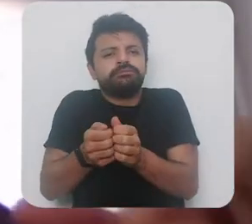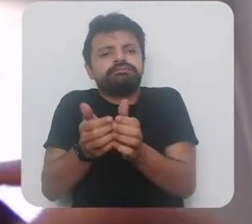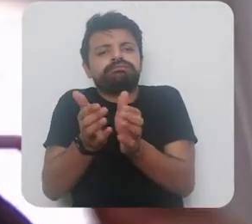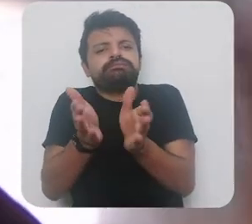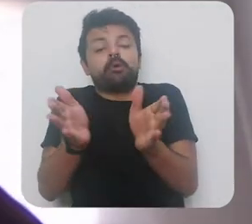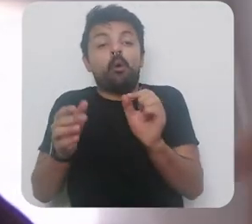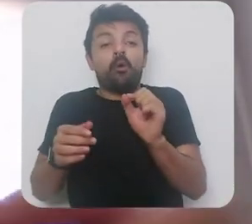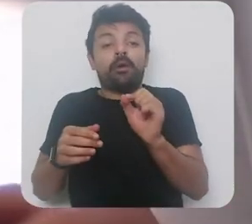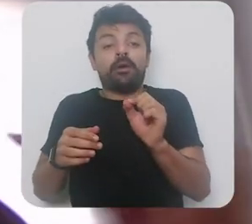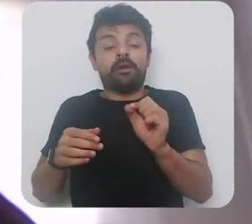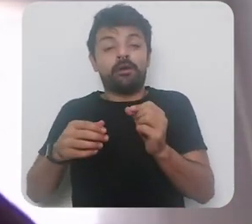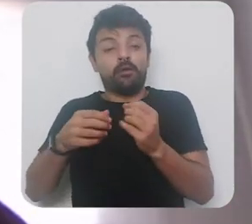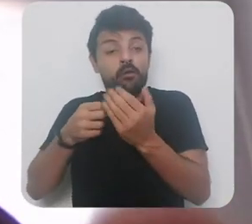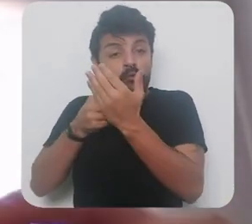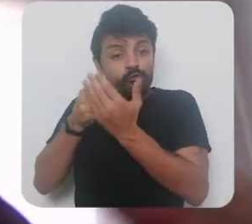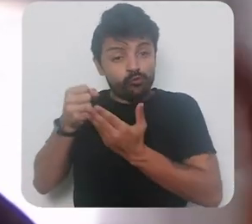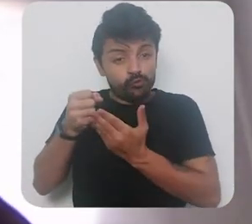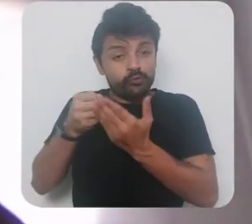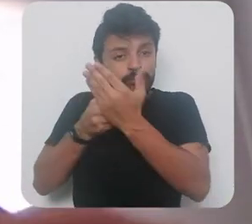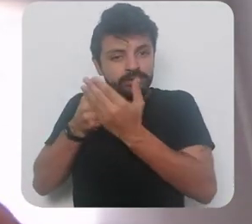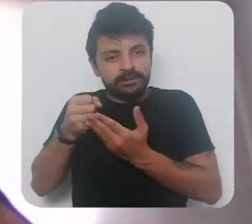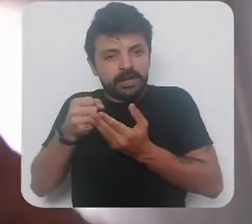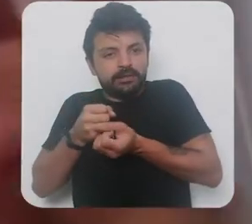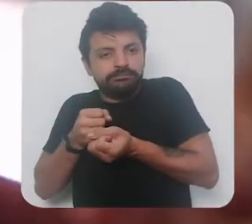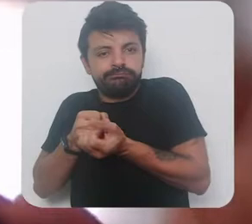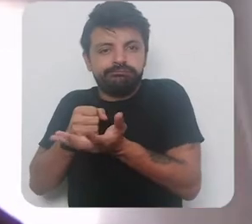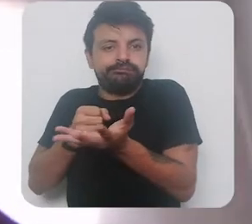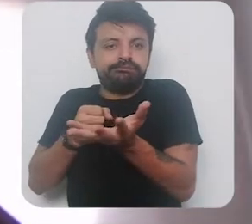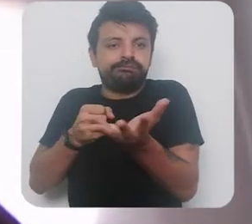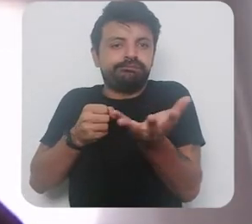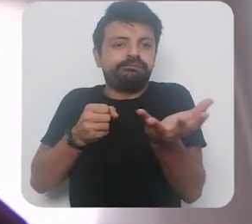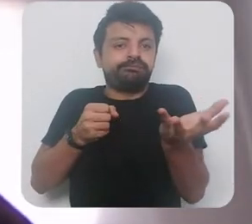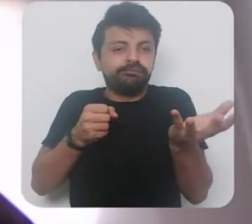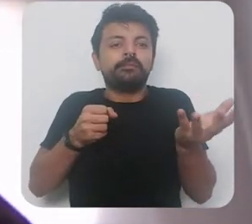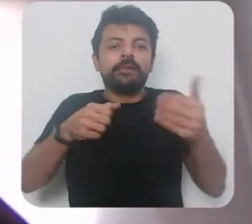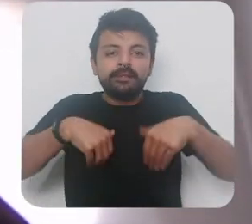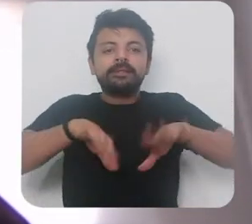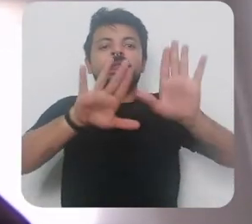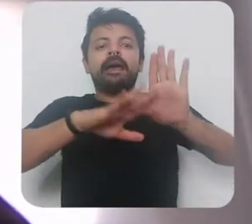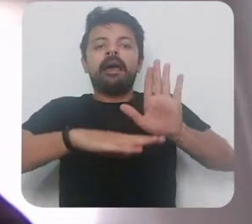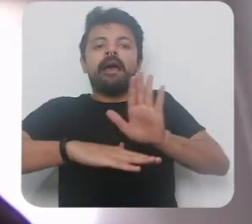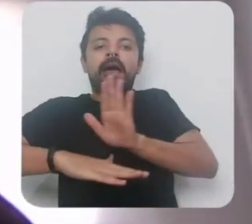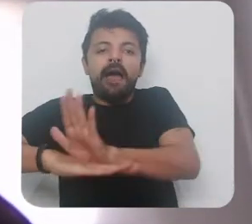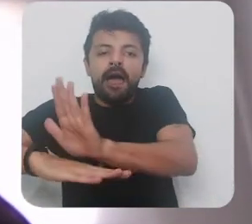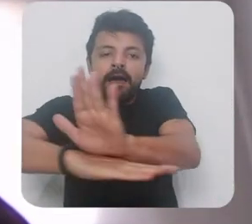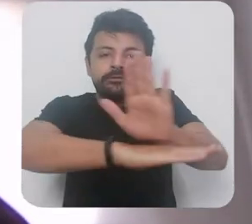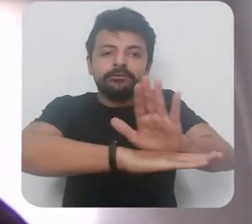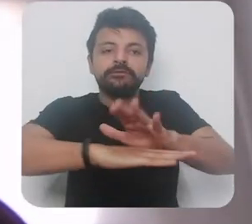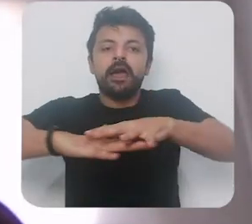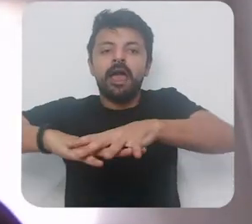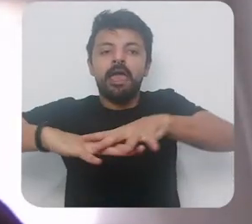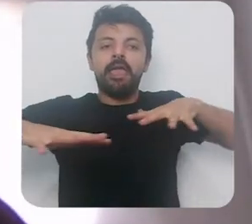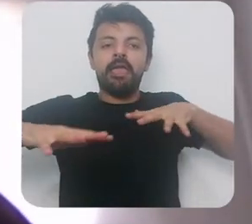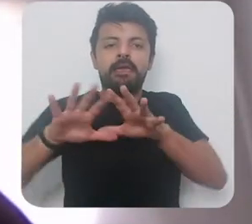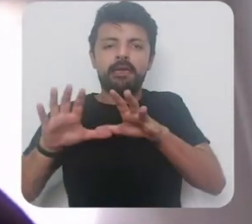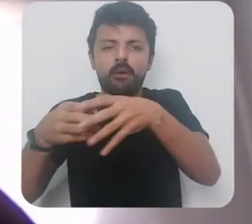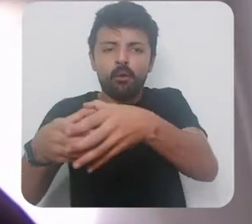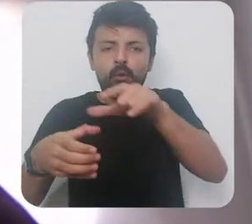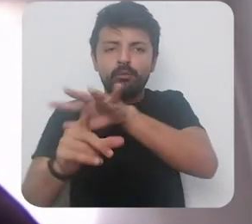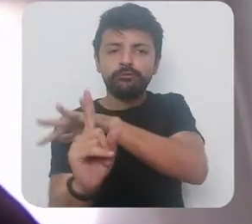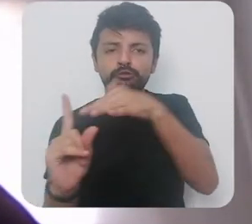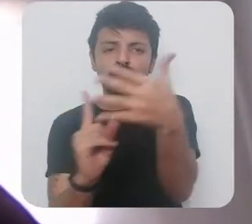aumentando recursos alocados para dar mais força para uma rede de proteção